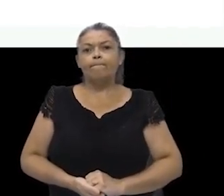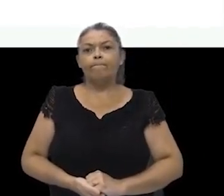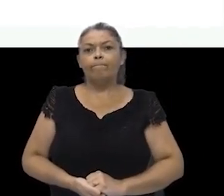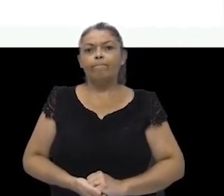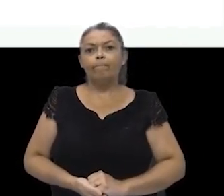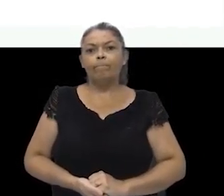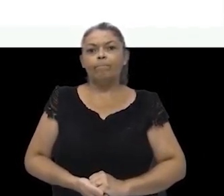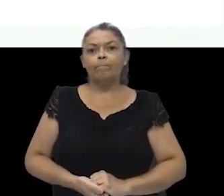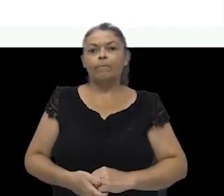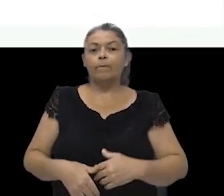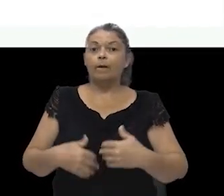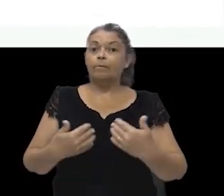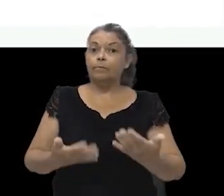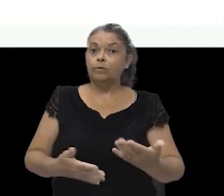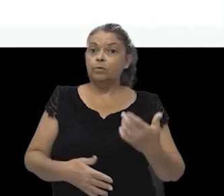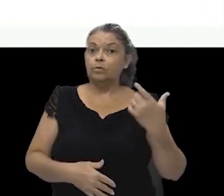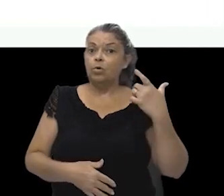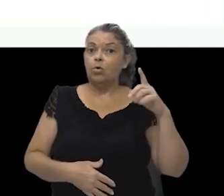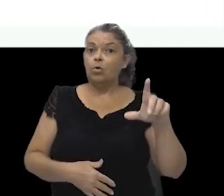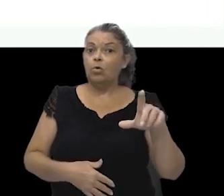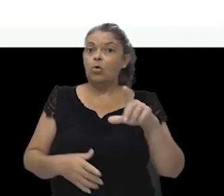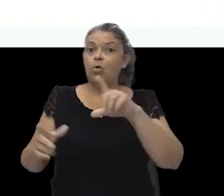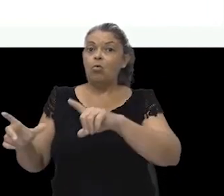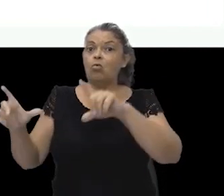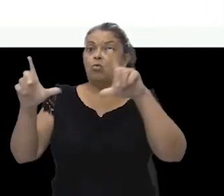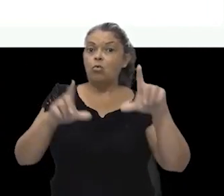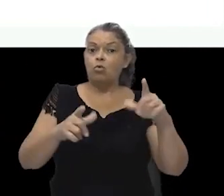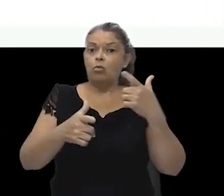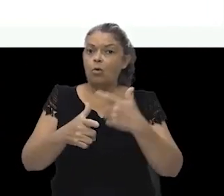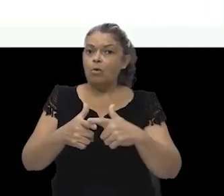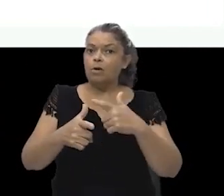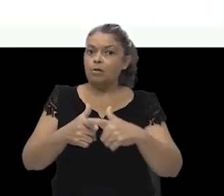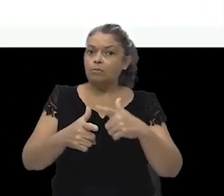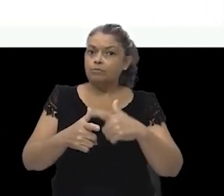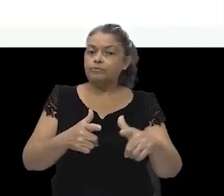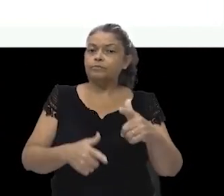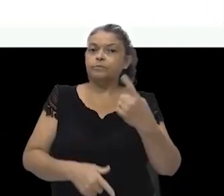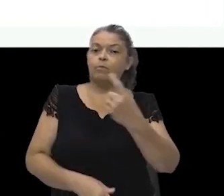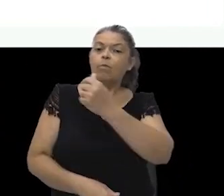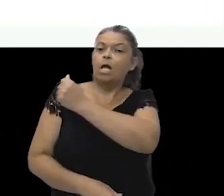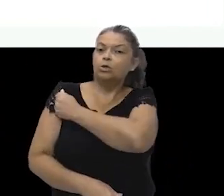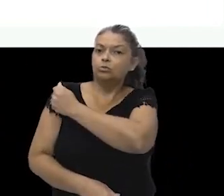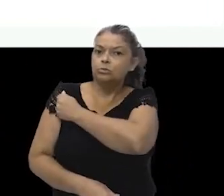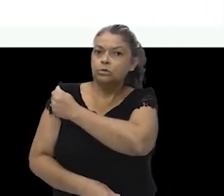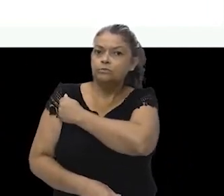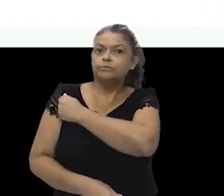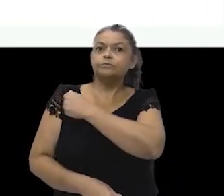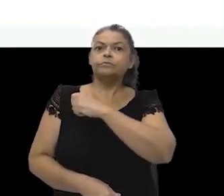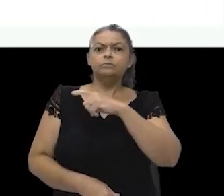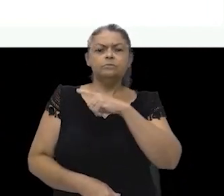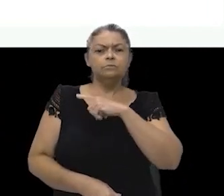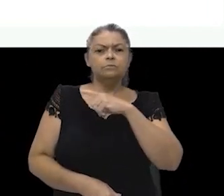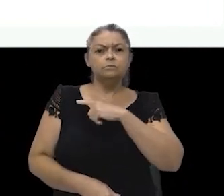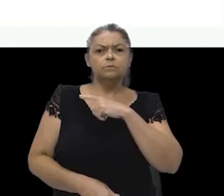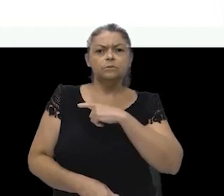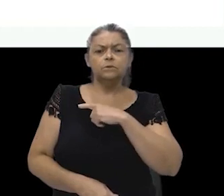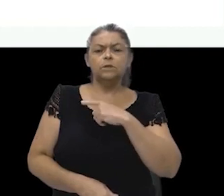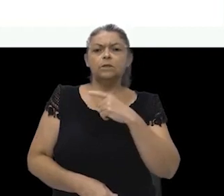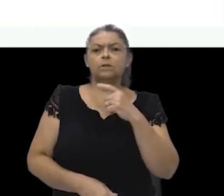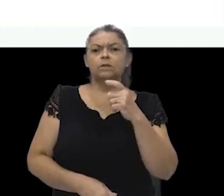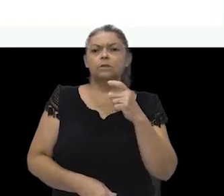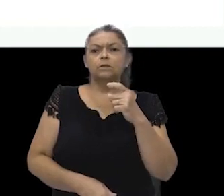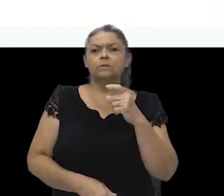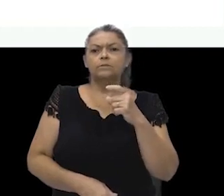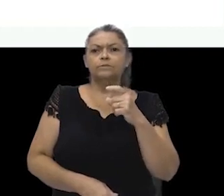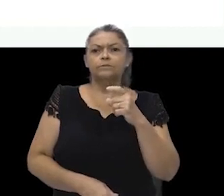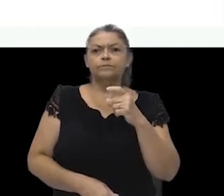Bem, o próximo problema trata da nossa aluna Márcia, aluna da escola Professor Machadinho. E ela tem fichas vermelhas.